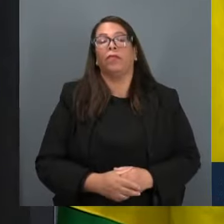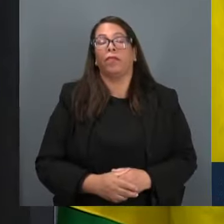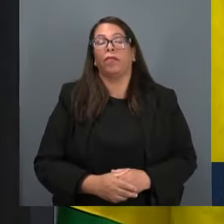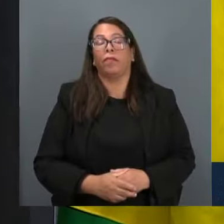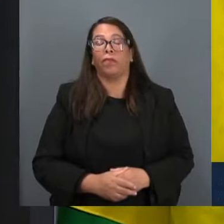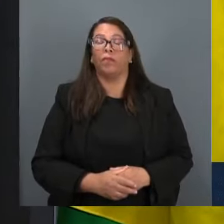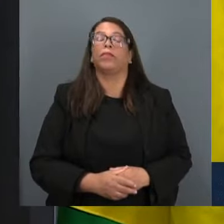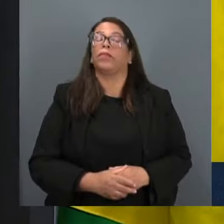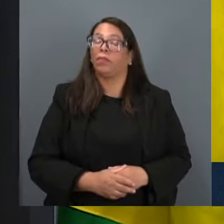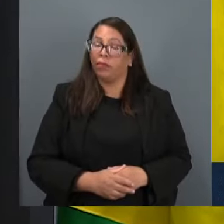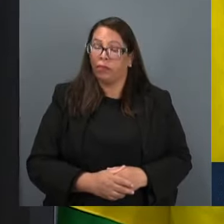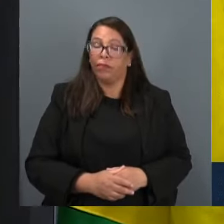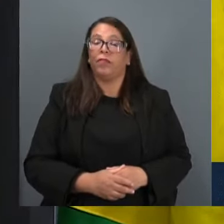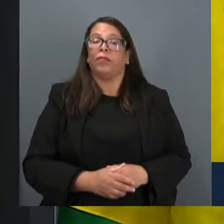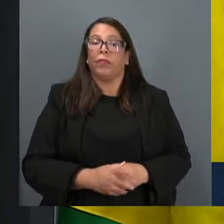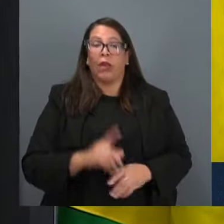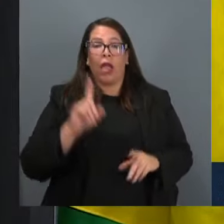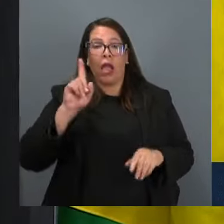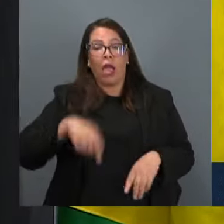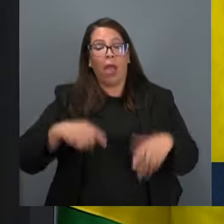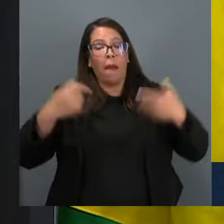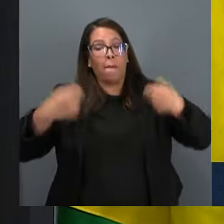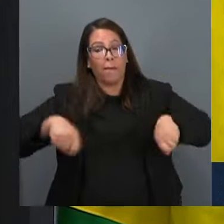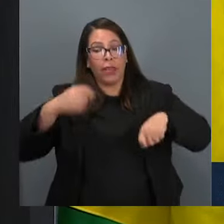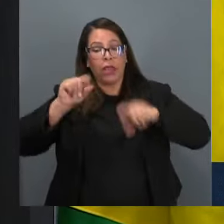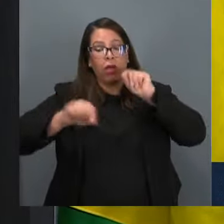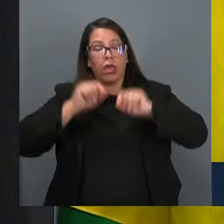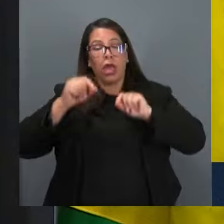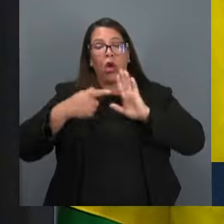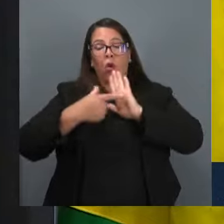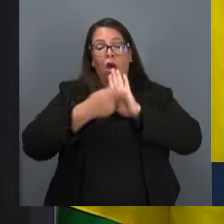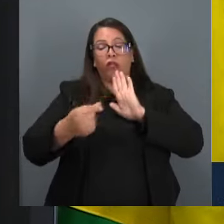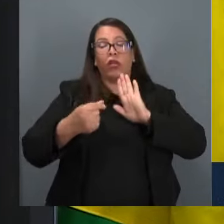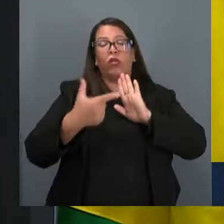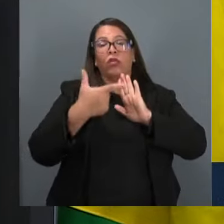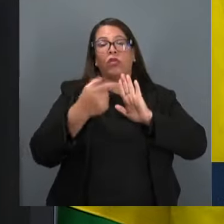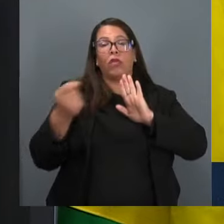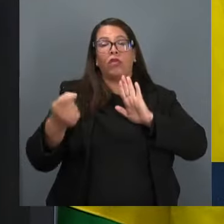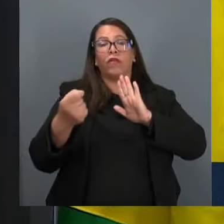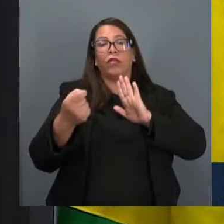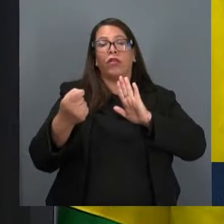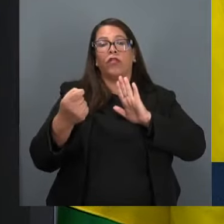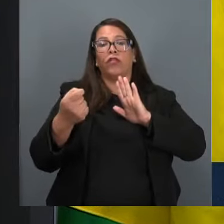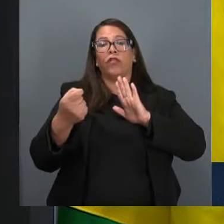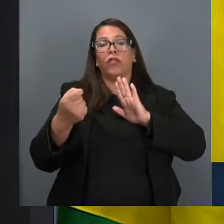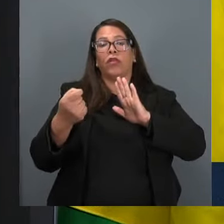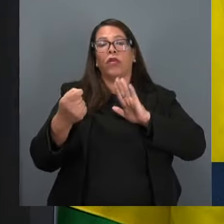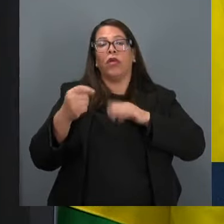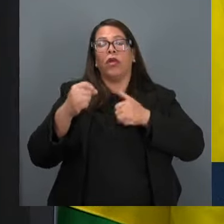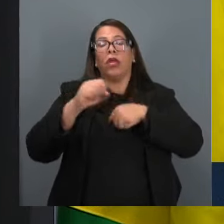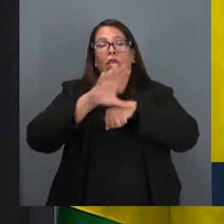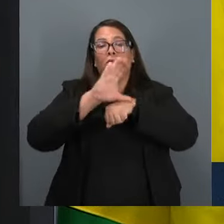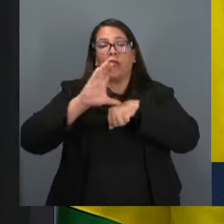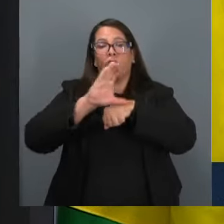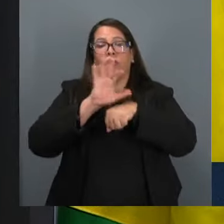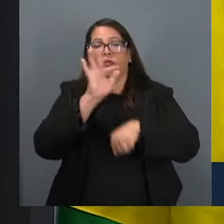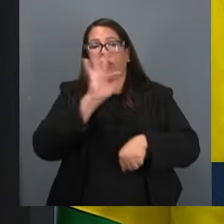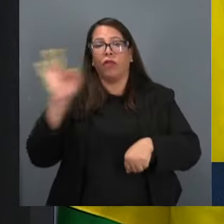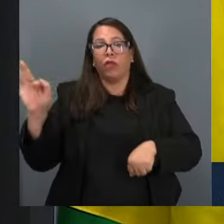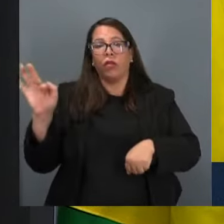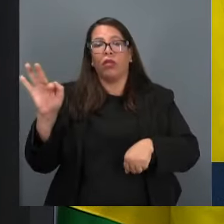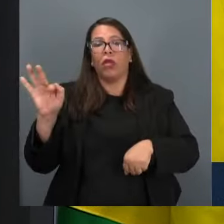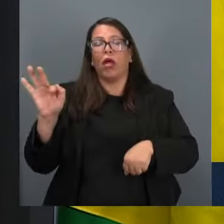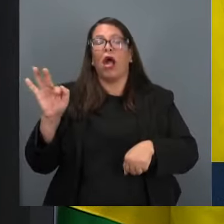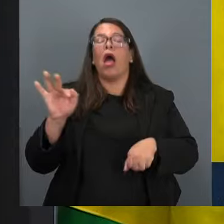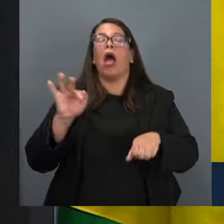Diante disso, é necessário destacar o artigo 220 da Constituição Federal. Abro aspas. A